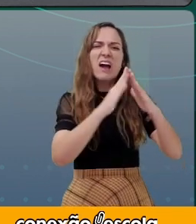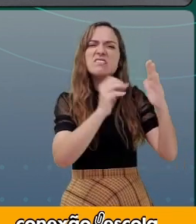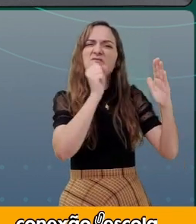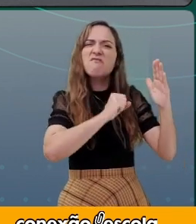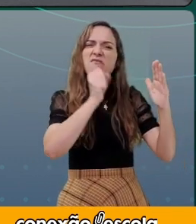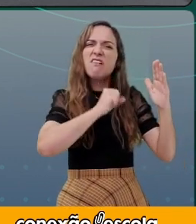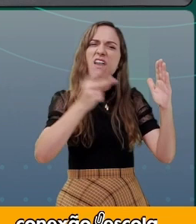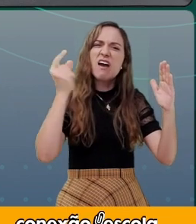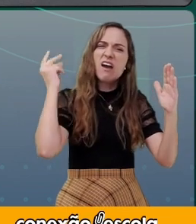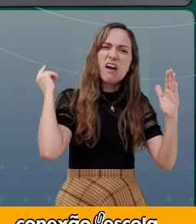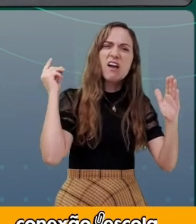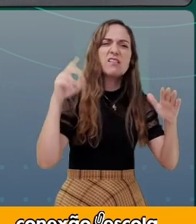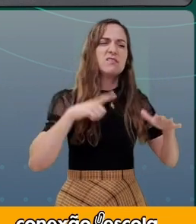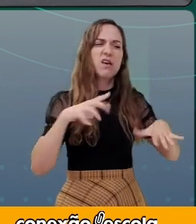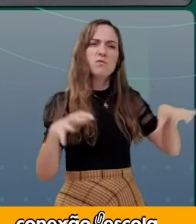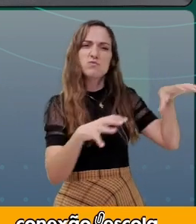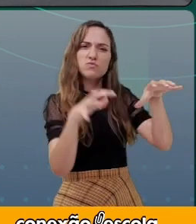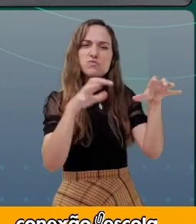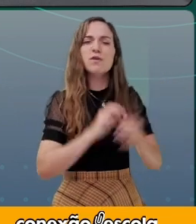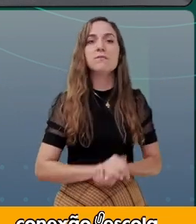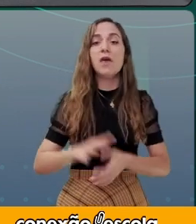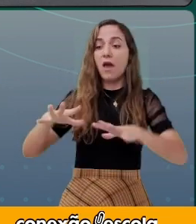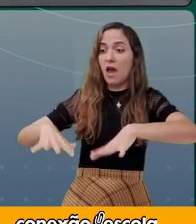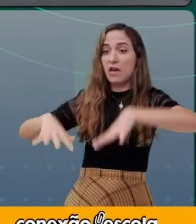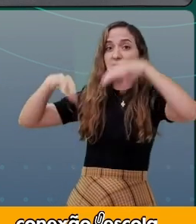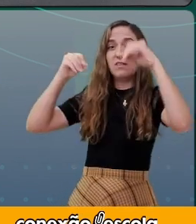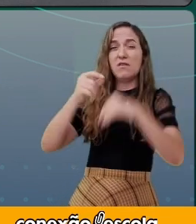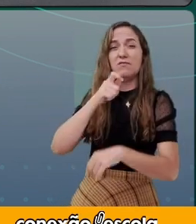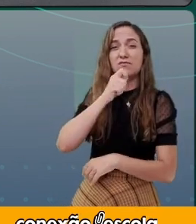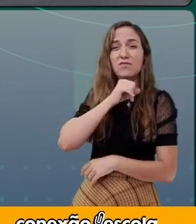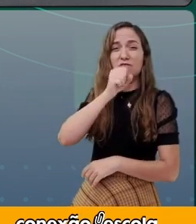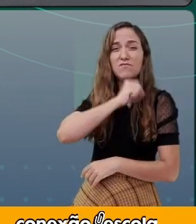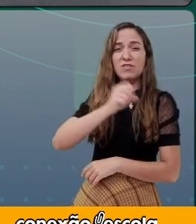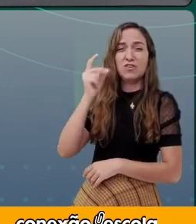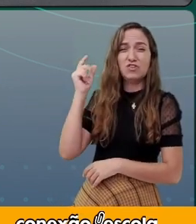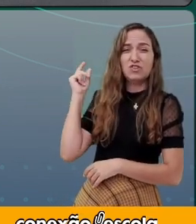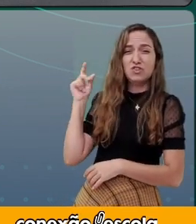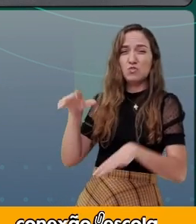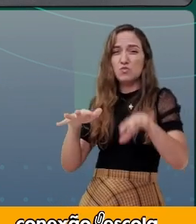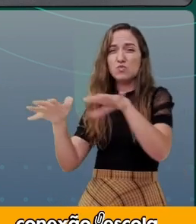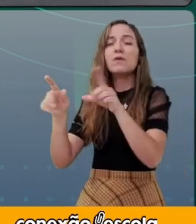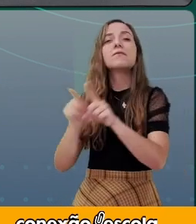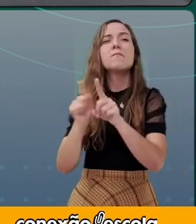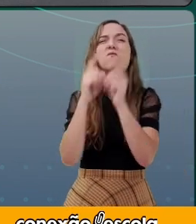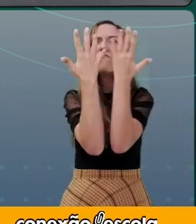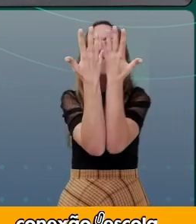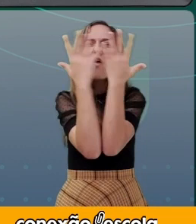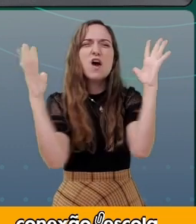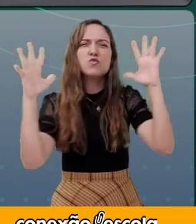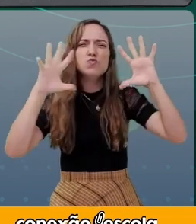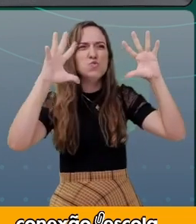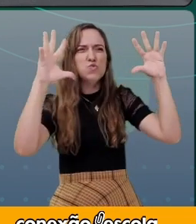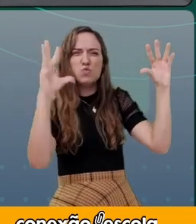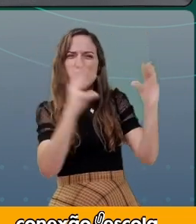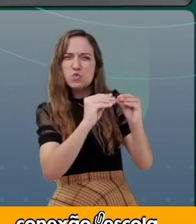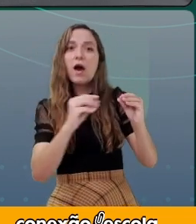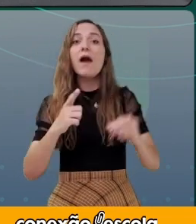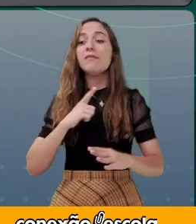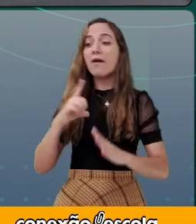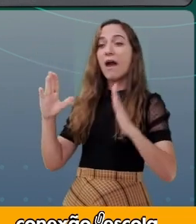assombrada, castelo mal assombrado, floresta escura, casa